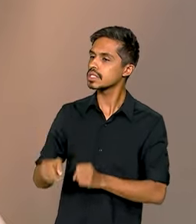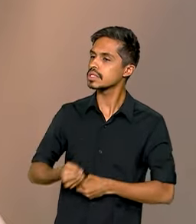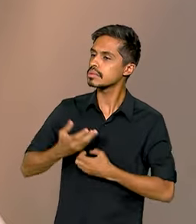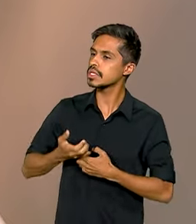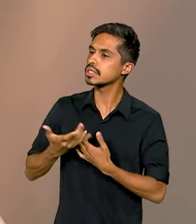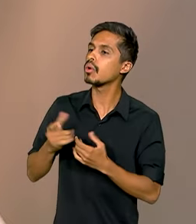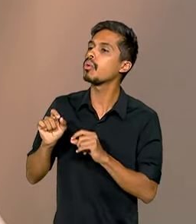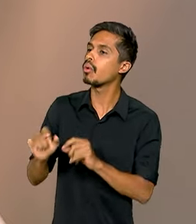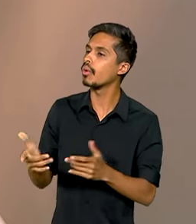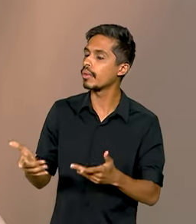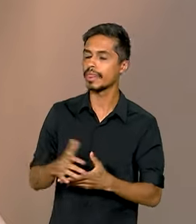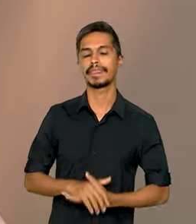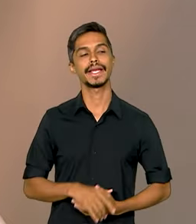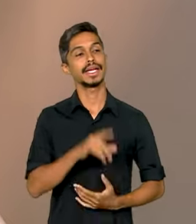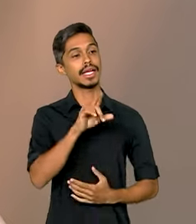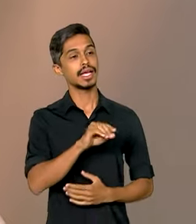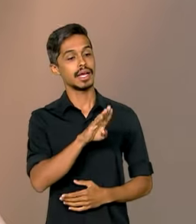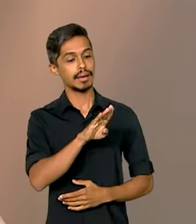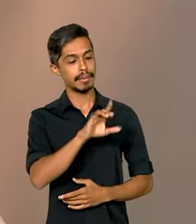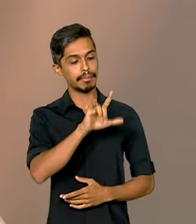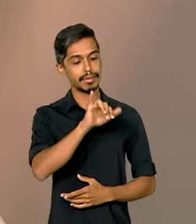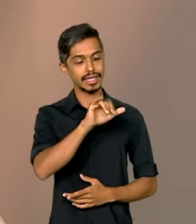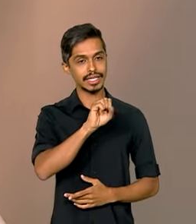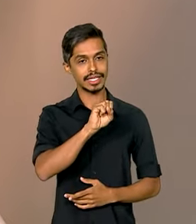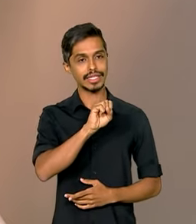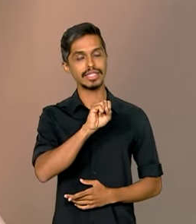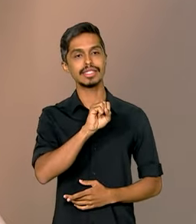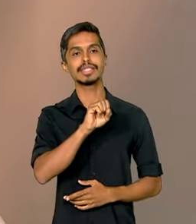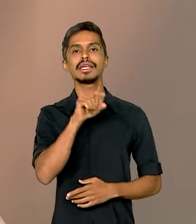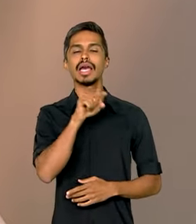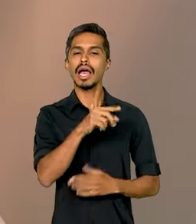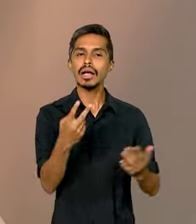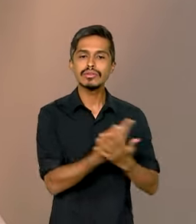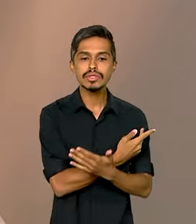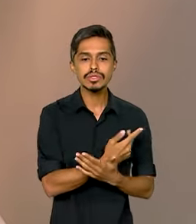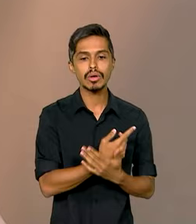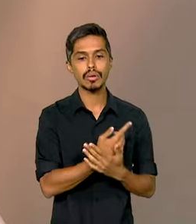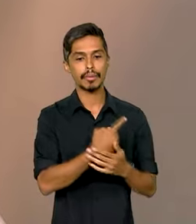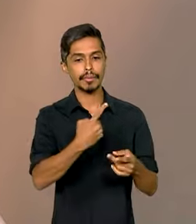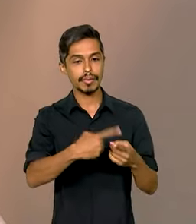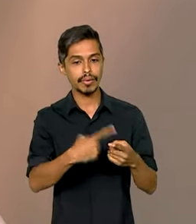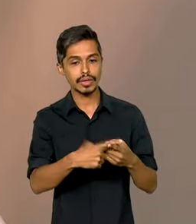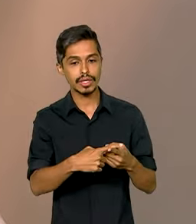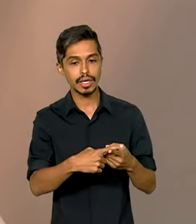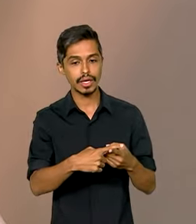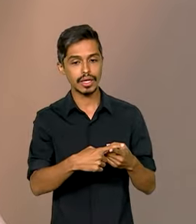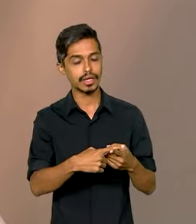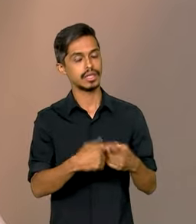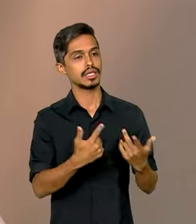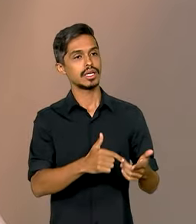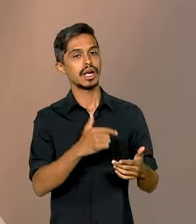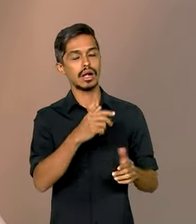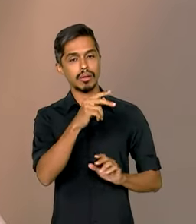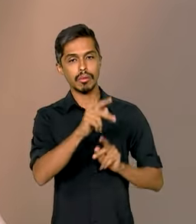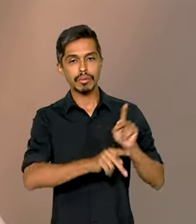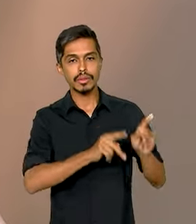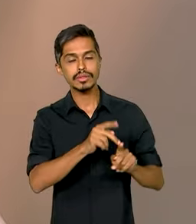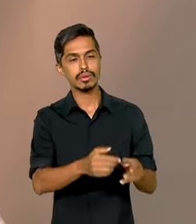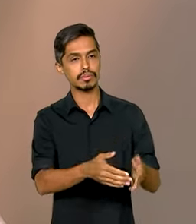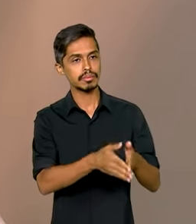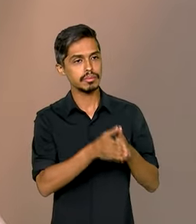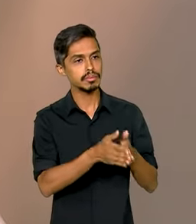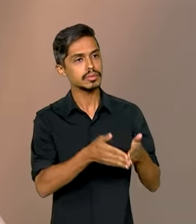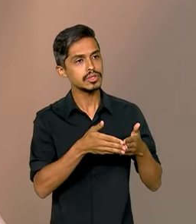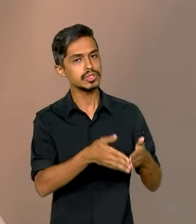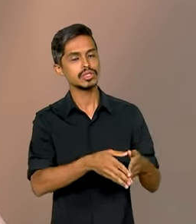Roberto. Essa blitz surgiu justamente pela demanda da população. Então, nós